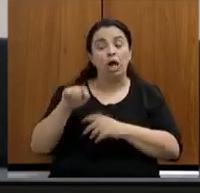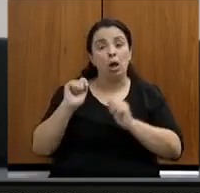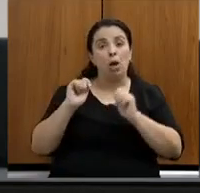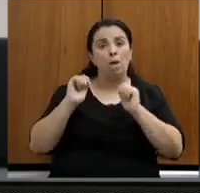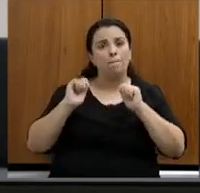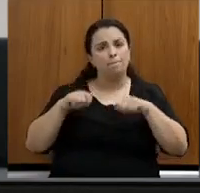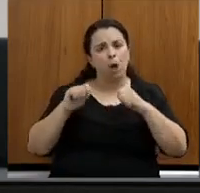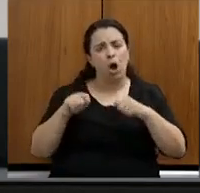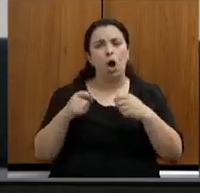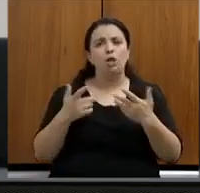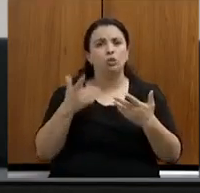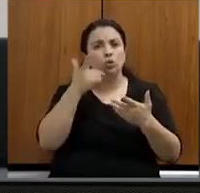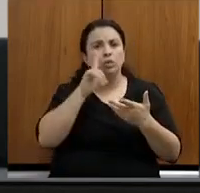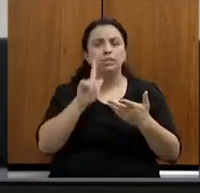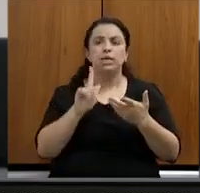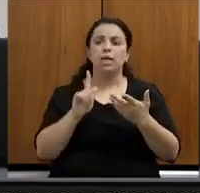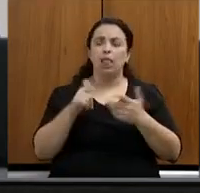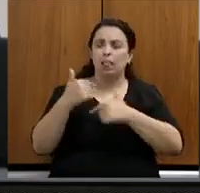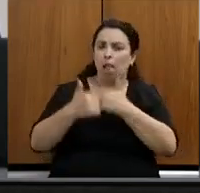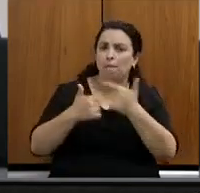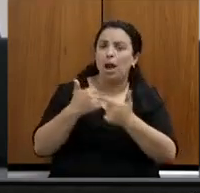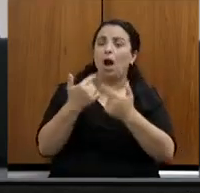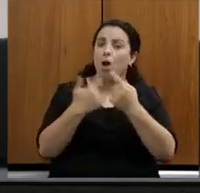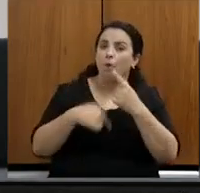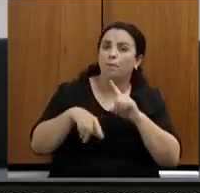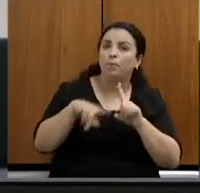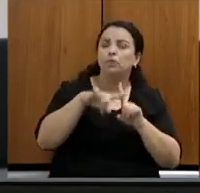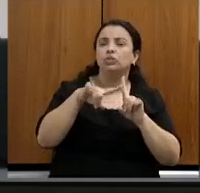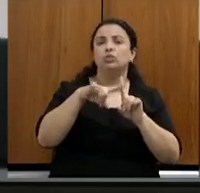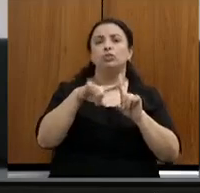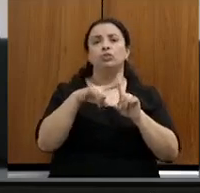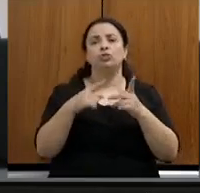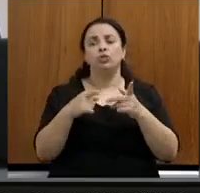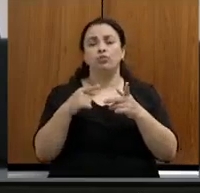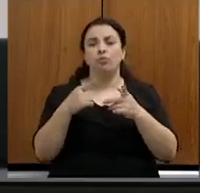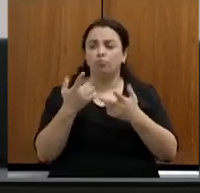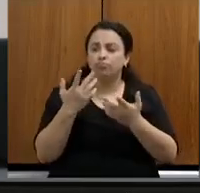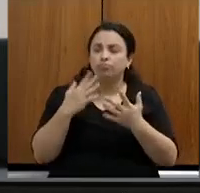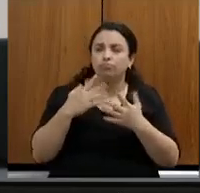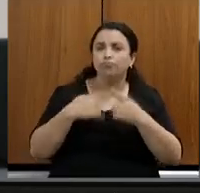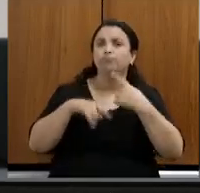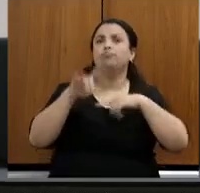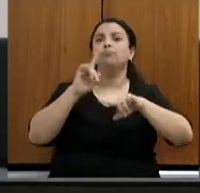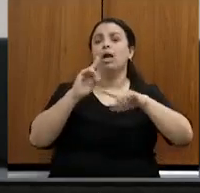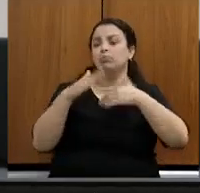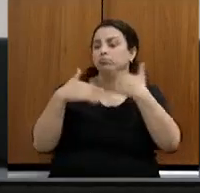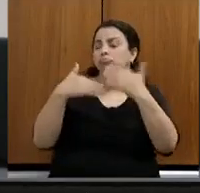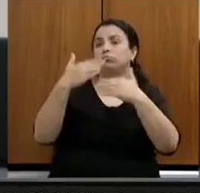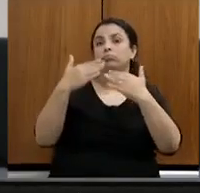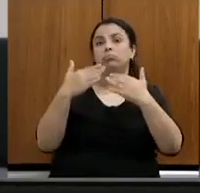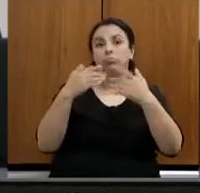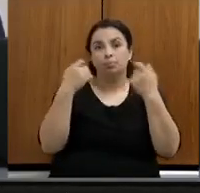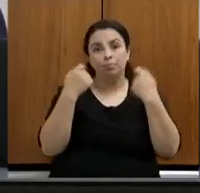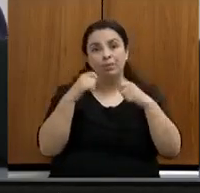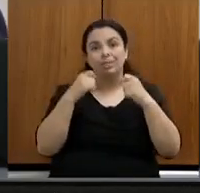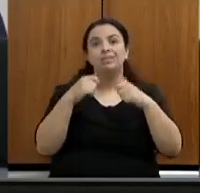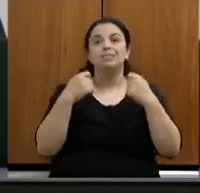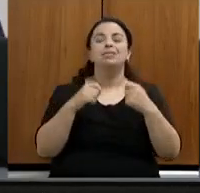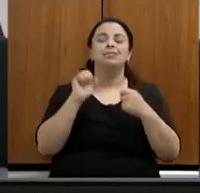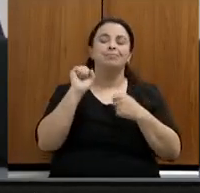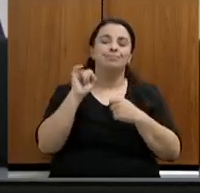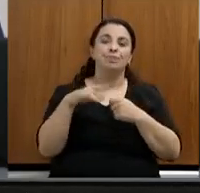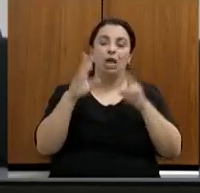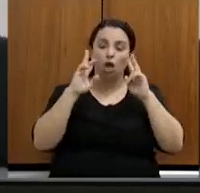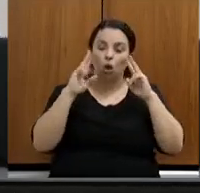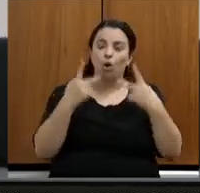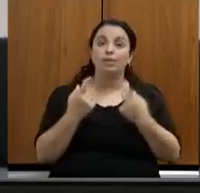resultados positivos, possa evoluir, é preciso também do reconhecimento financeiro.